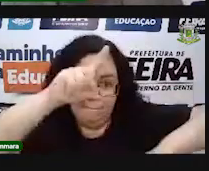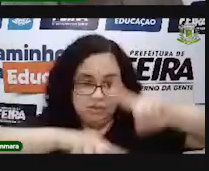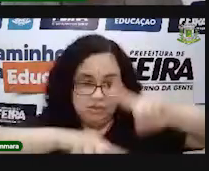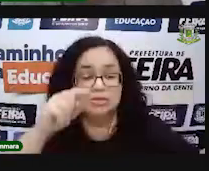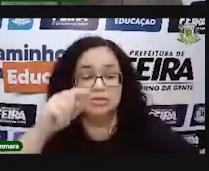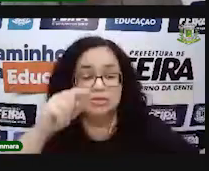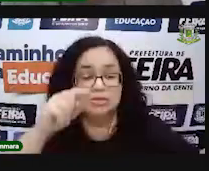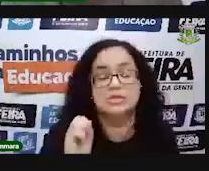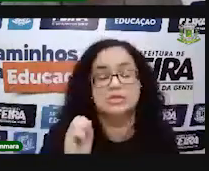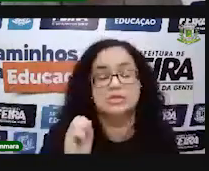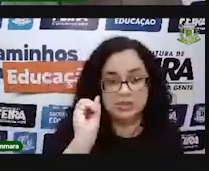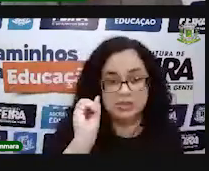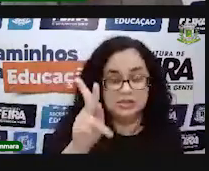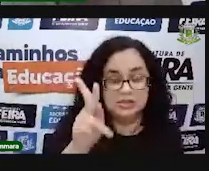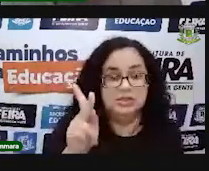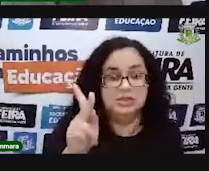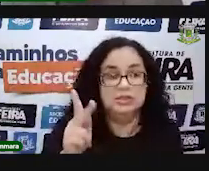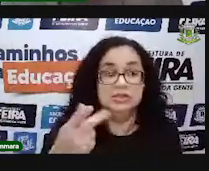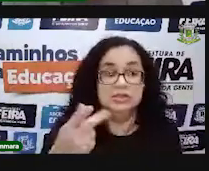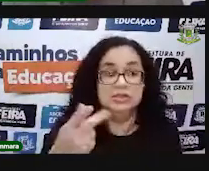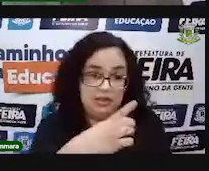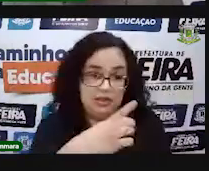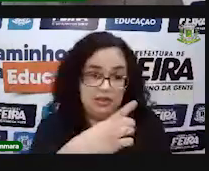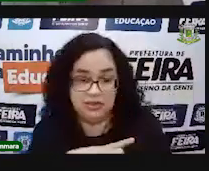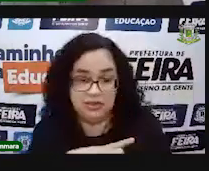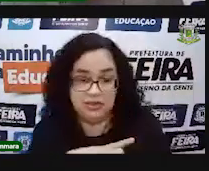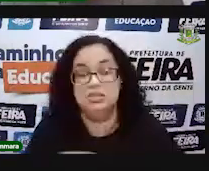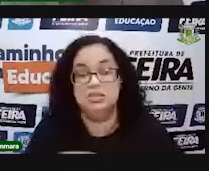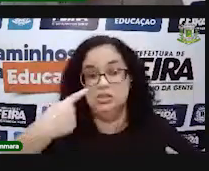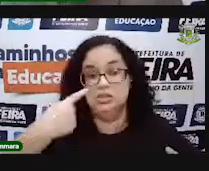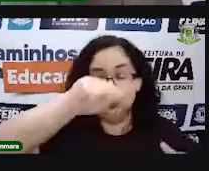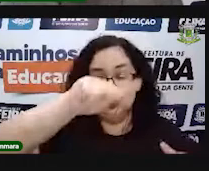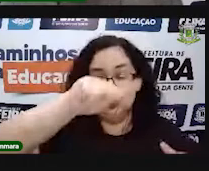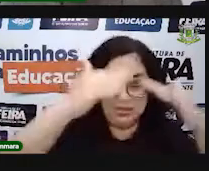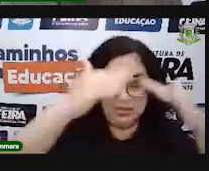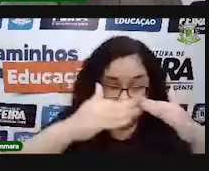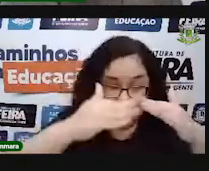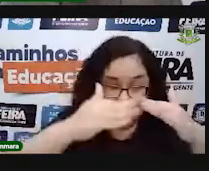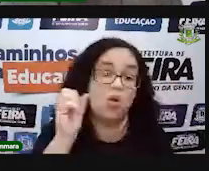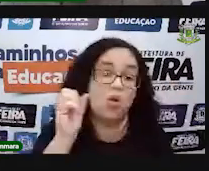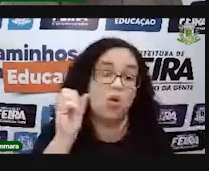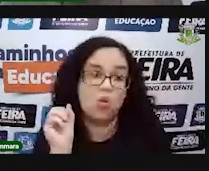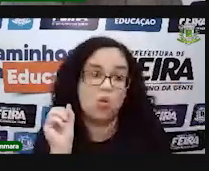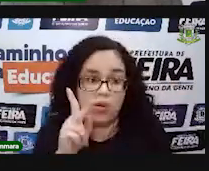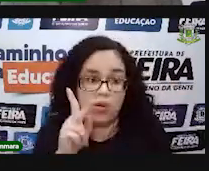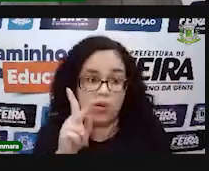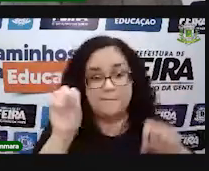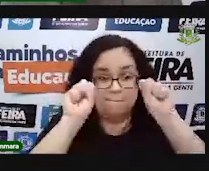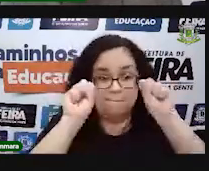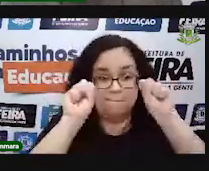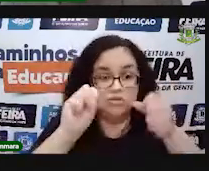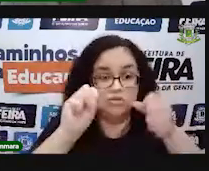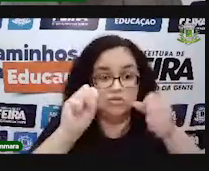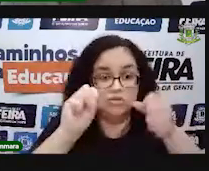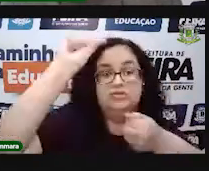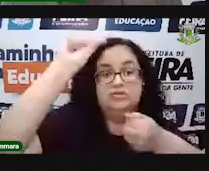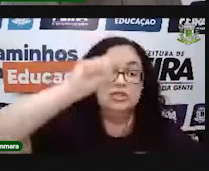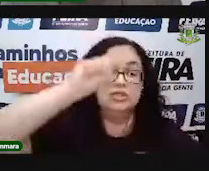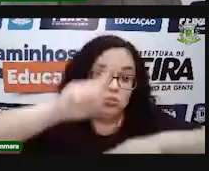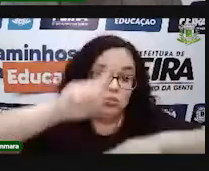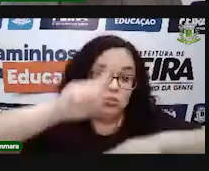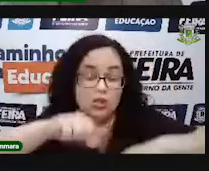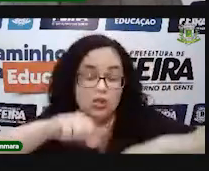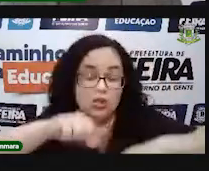simples, muito simples. São materiais que você com certeza já deve ter, né, em sua casa,